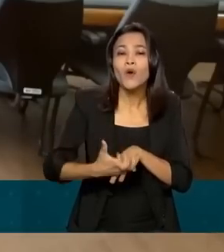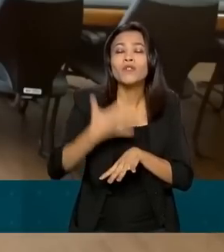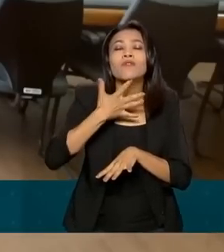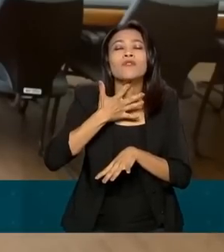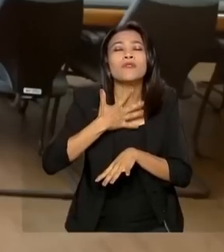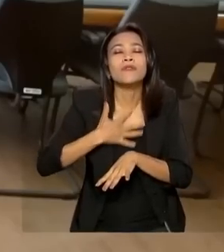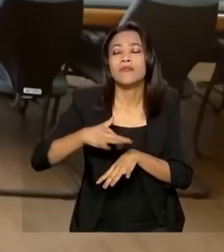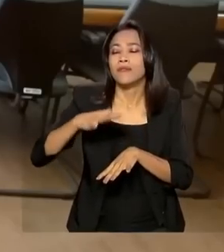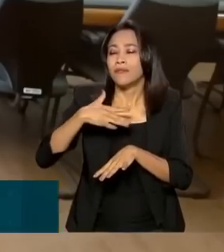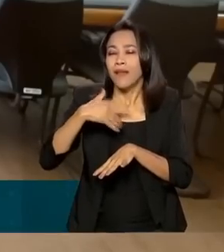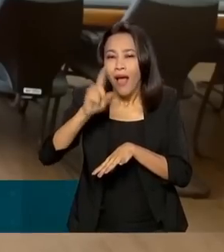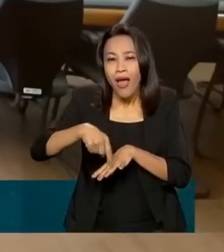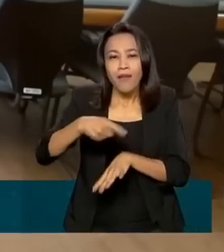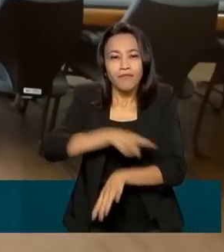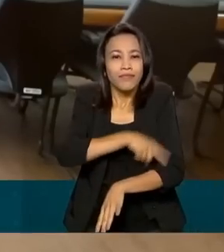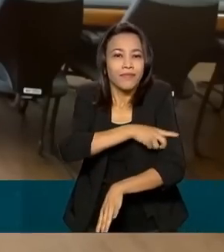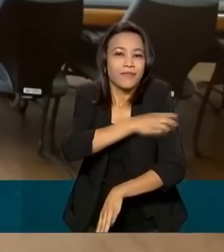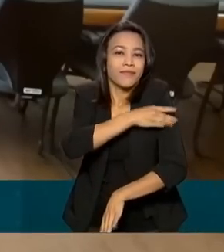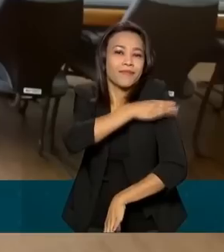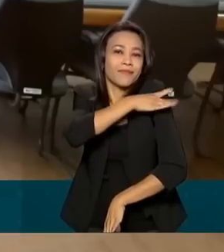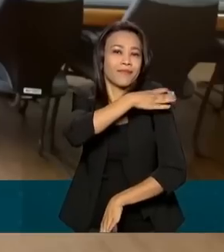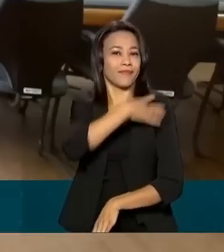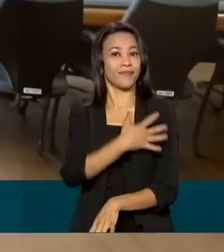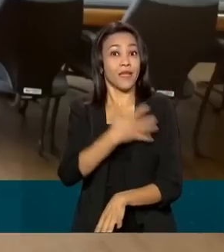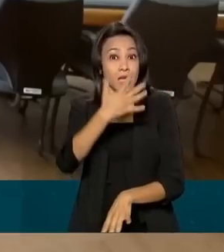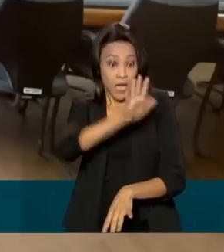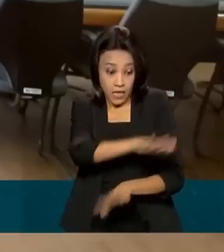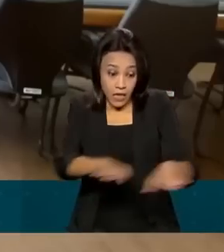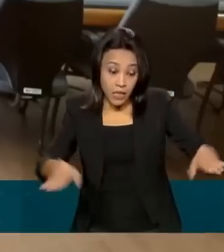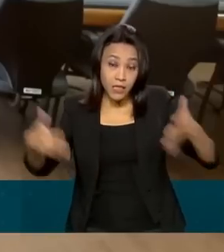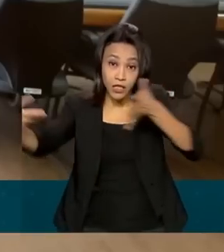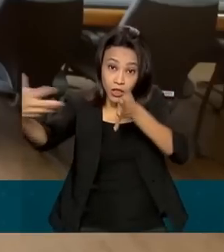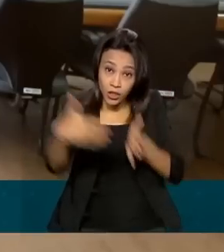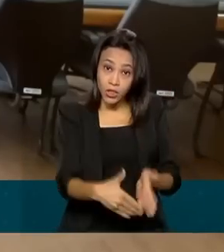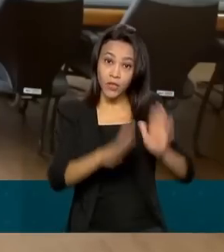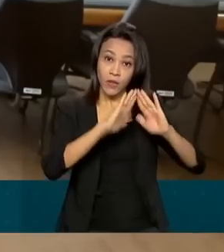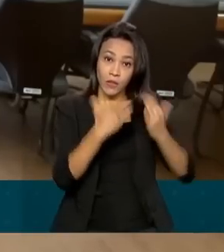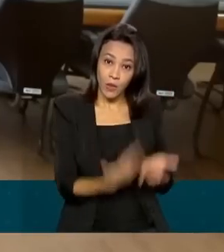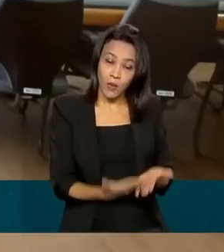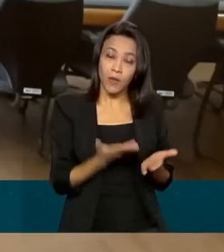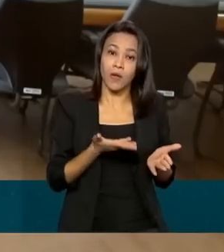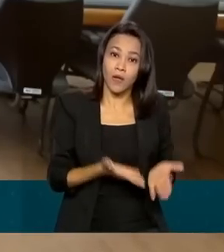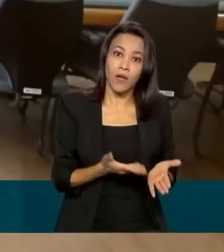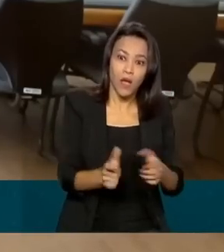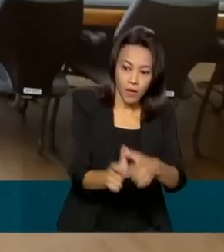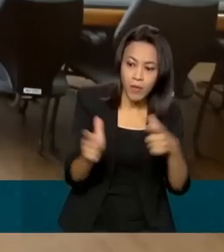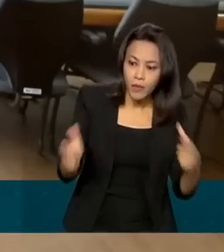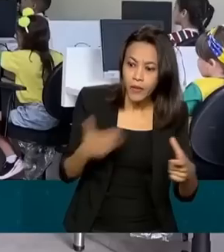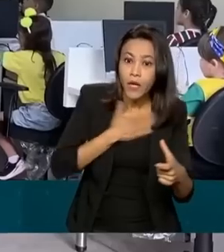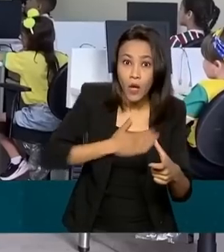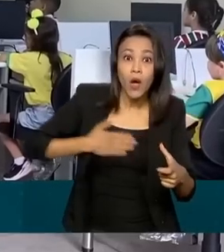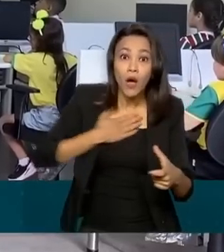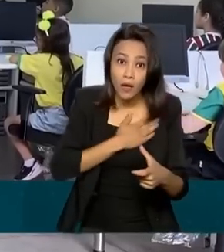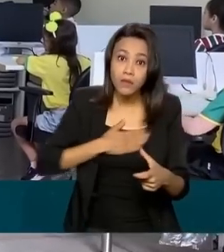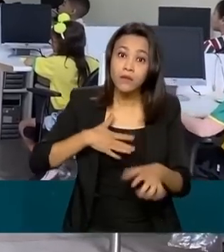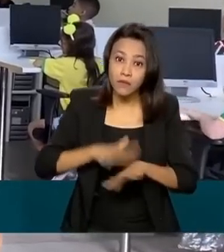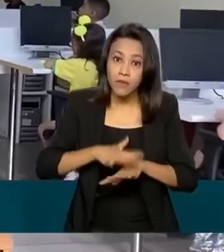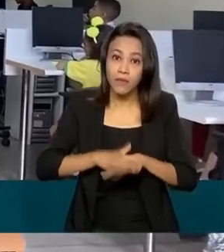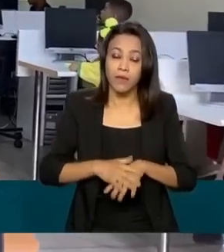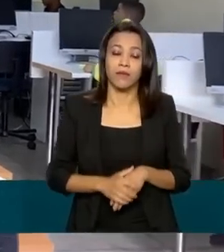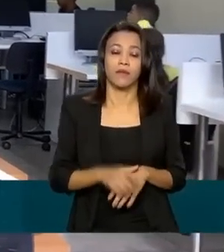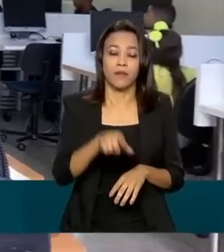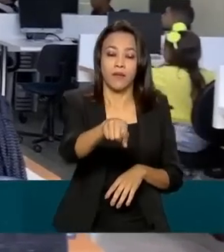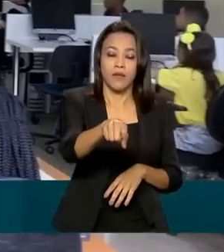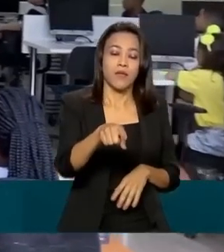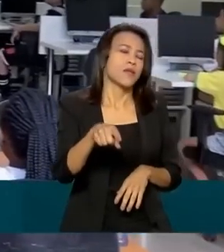da escolaridade. Sabemos que crianças que chegam à escola, de um modo geral, gostam muito de matemática. Na primeira fase,